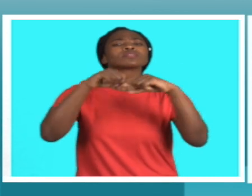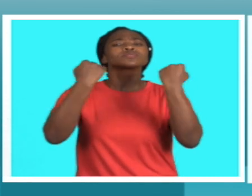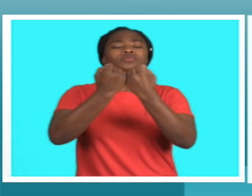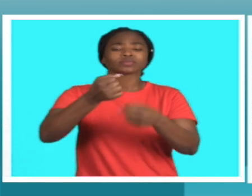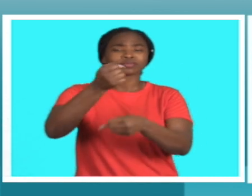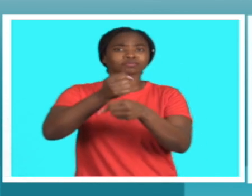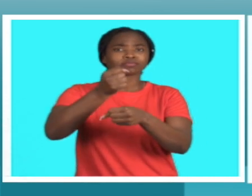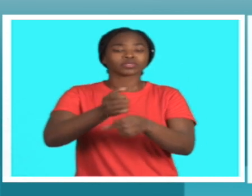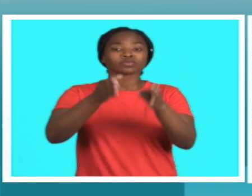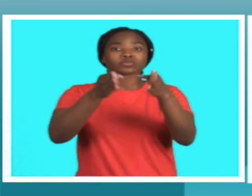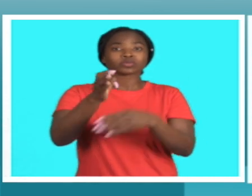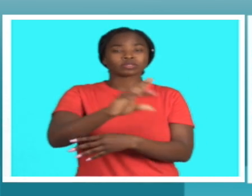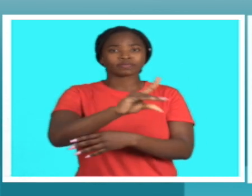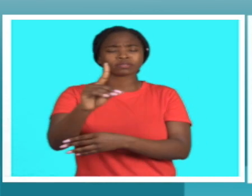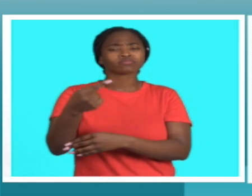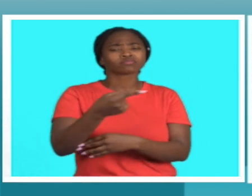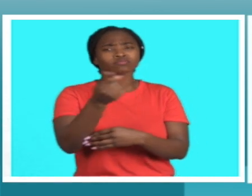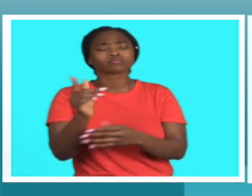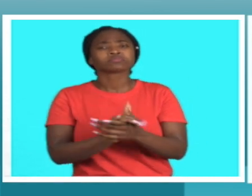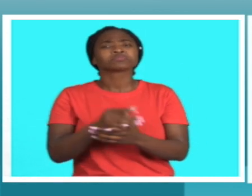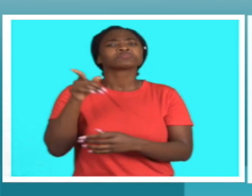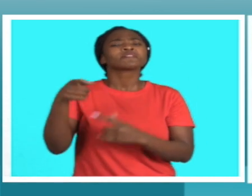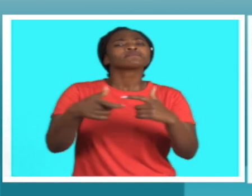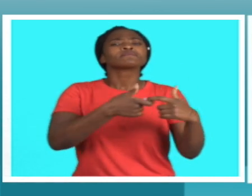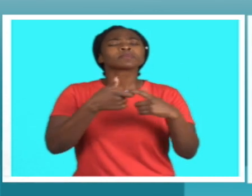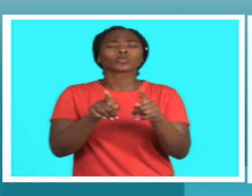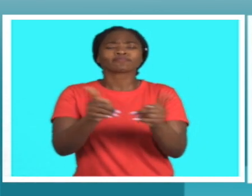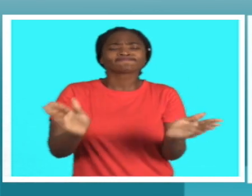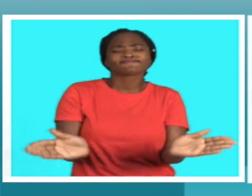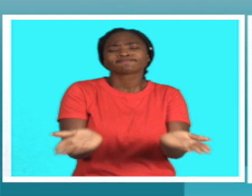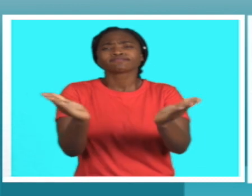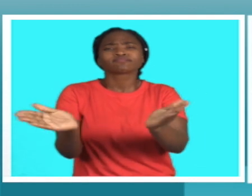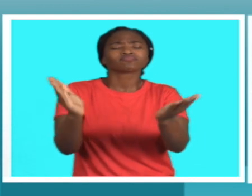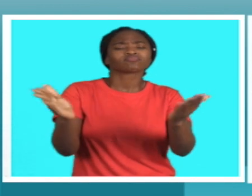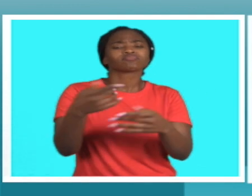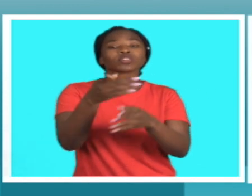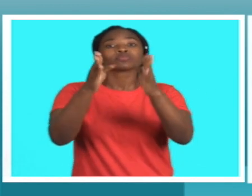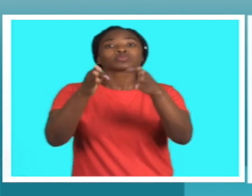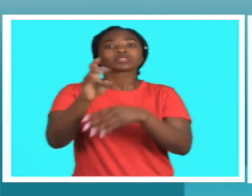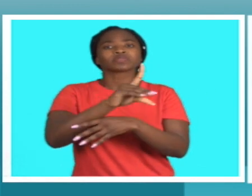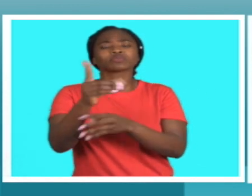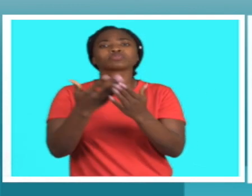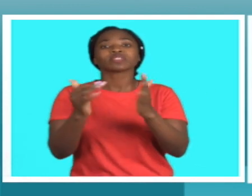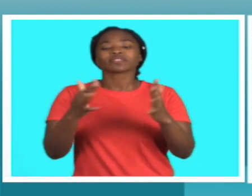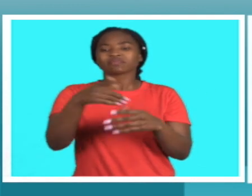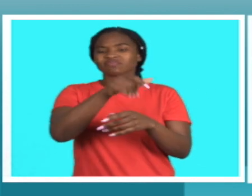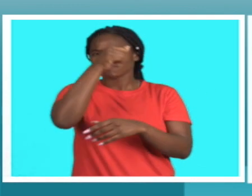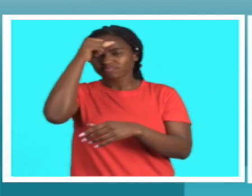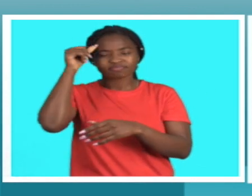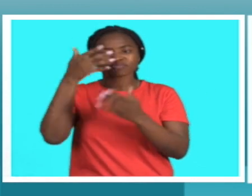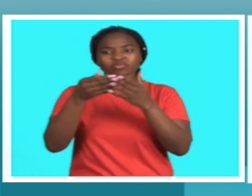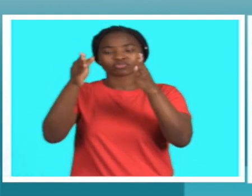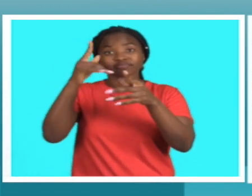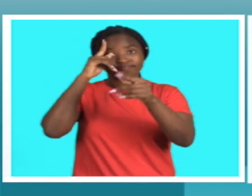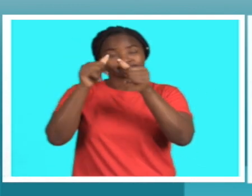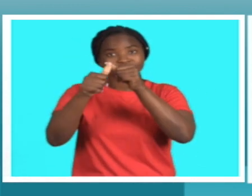Associações que trabalham em prol das pessoas com deficiência pedem maior inclusão social das pessoas com deficiência intelectual. Elas encorajam as